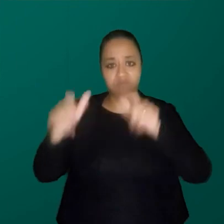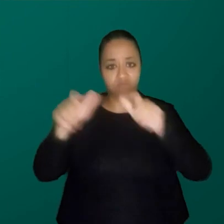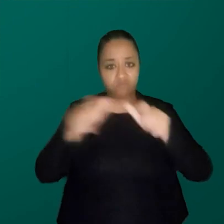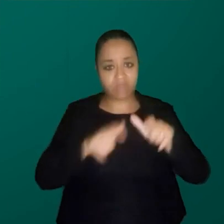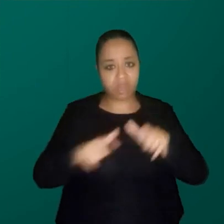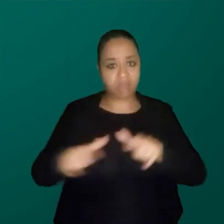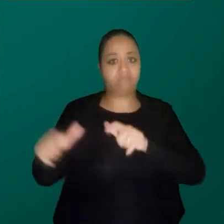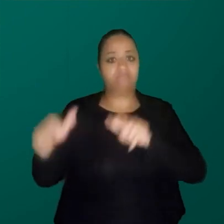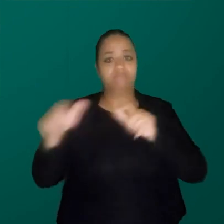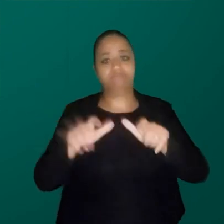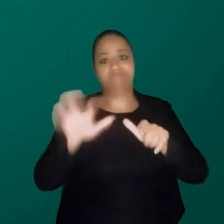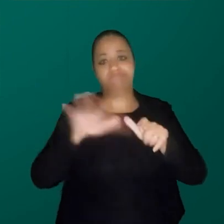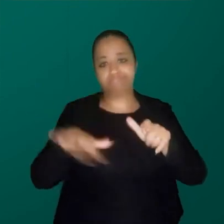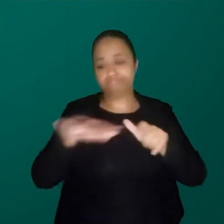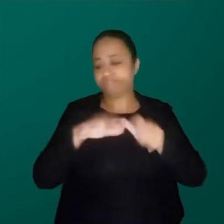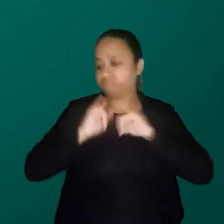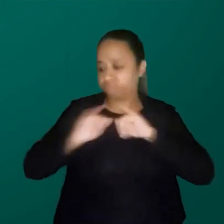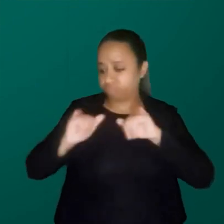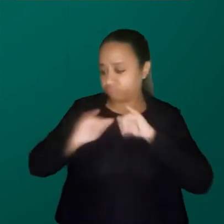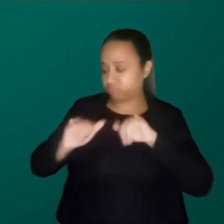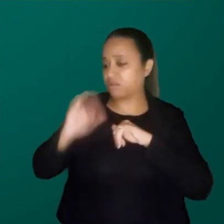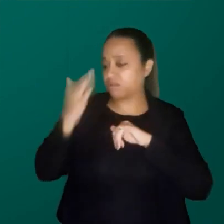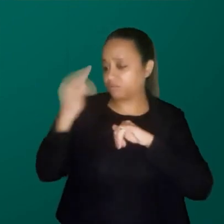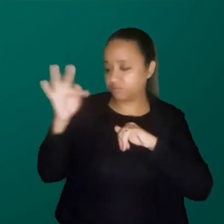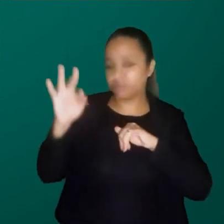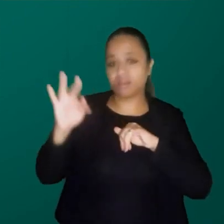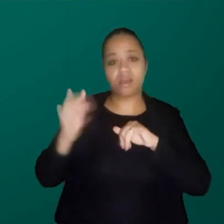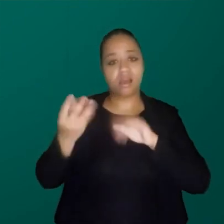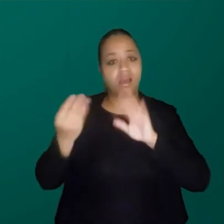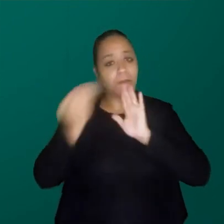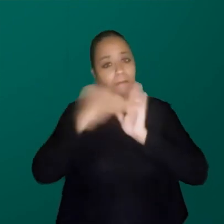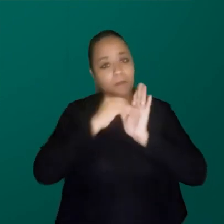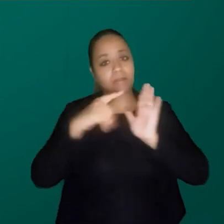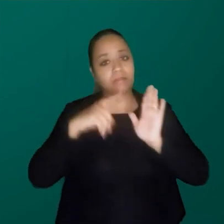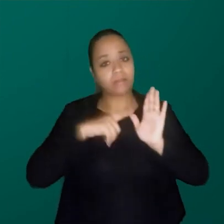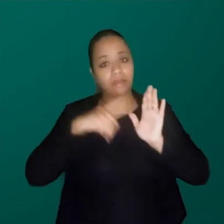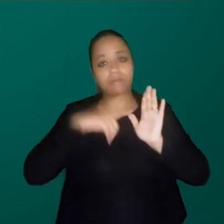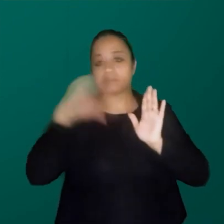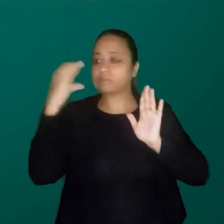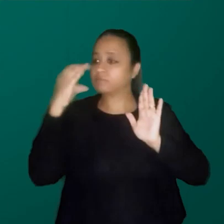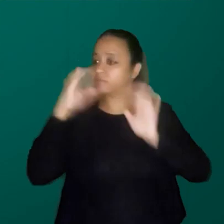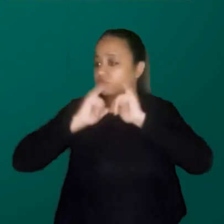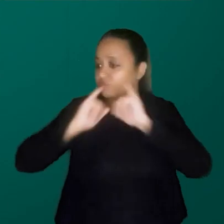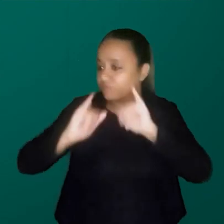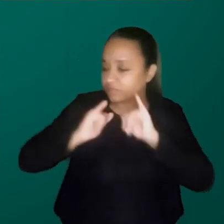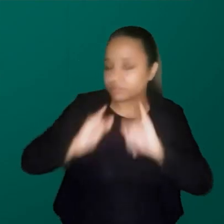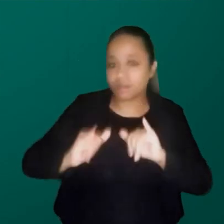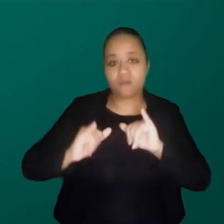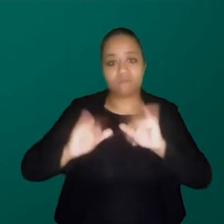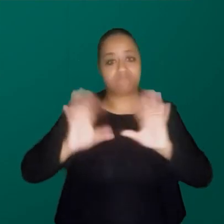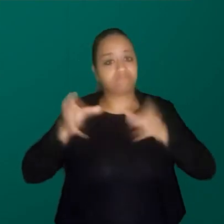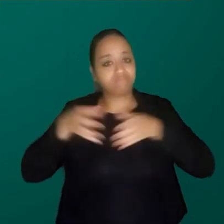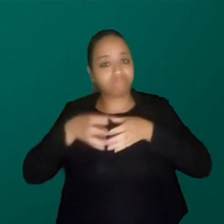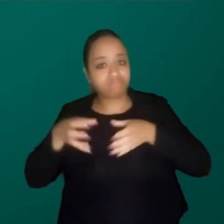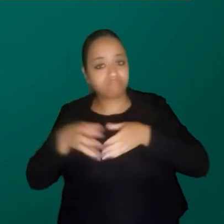disso, que aí está incluída a divulgação científica nessa rede.